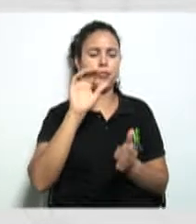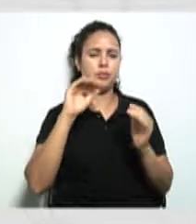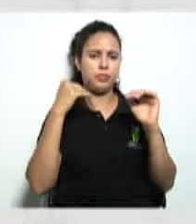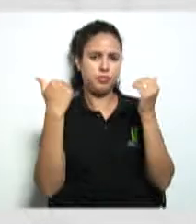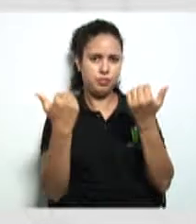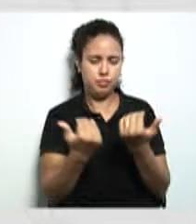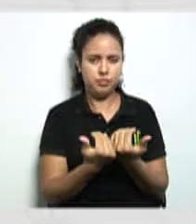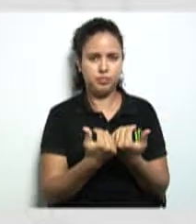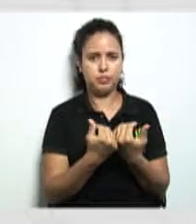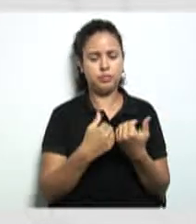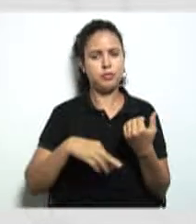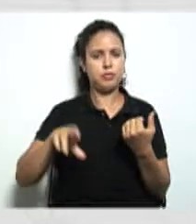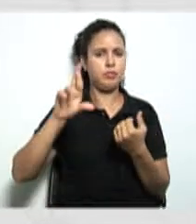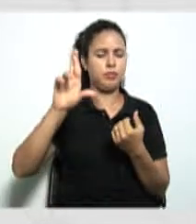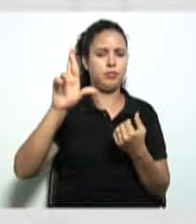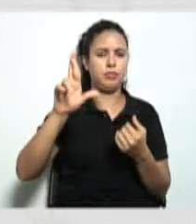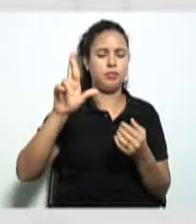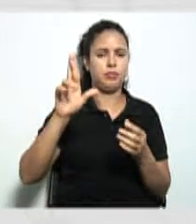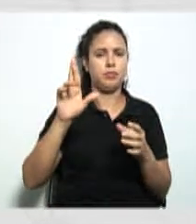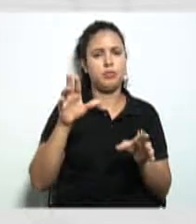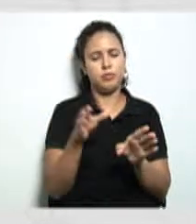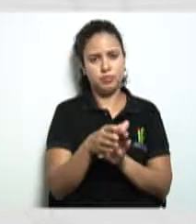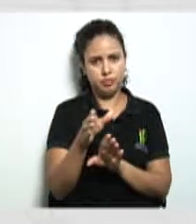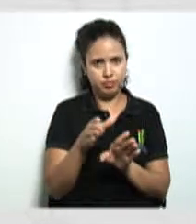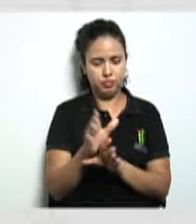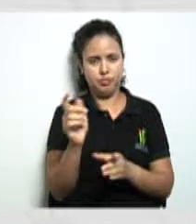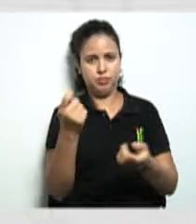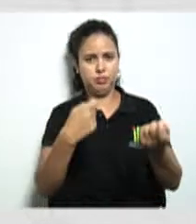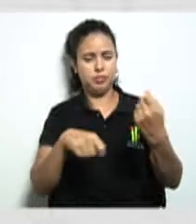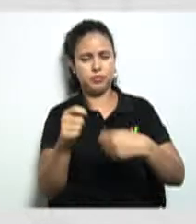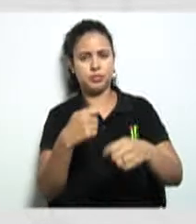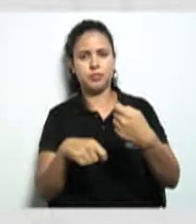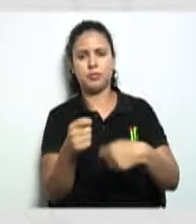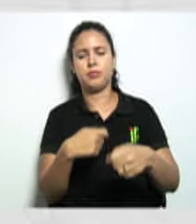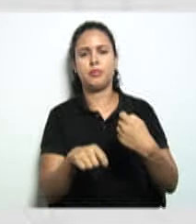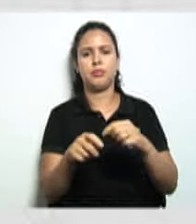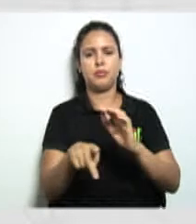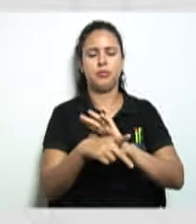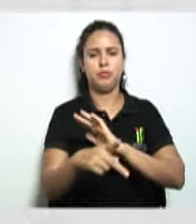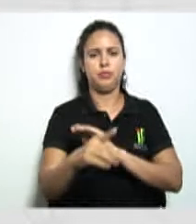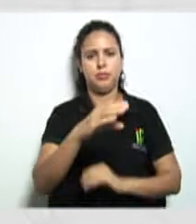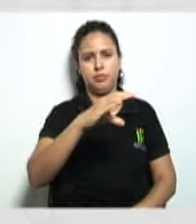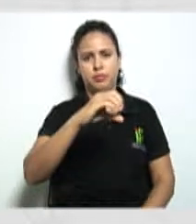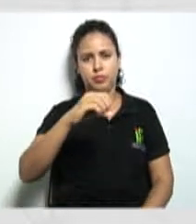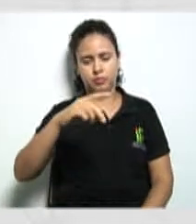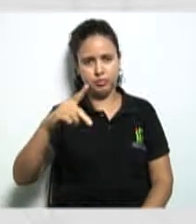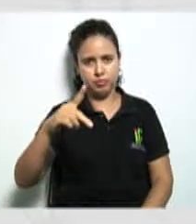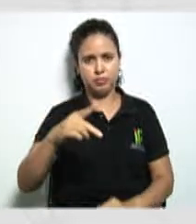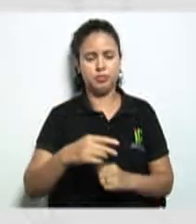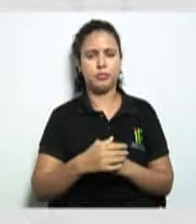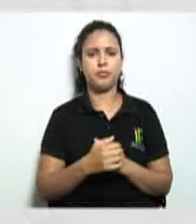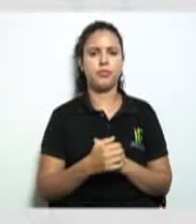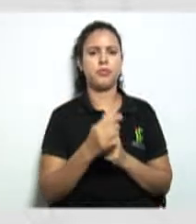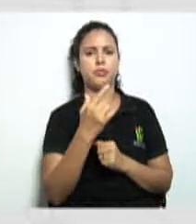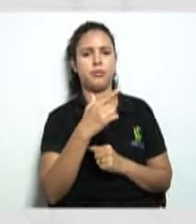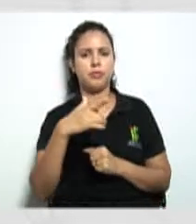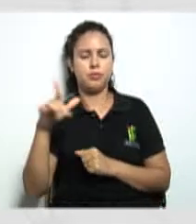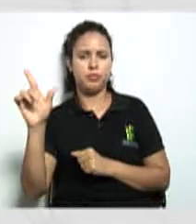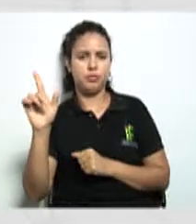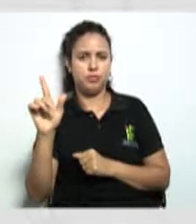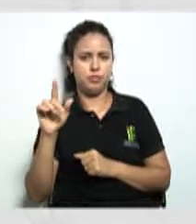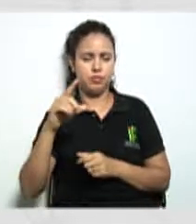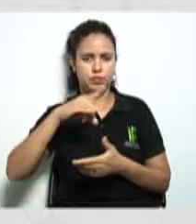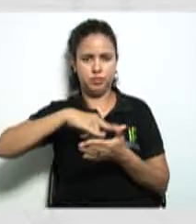que vão fazer parte do conselho administrativo da cooperativa outro ponto